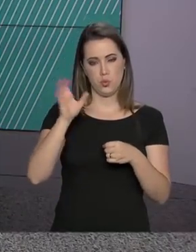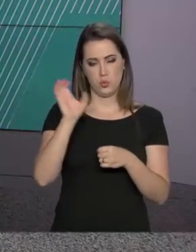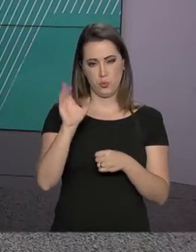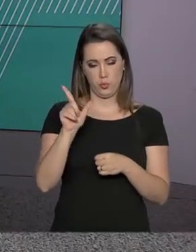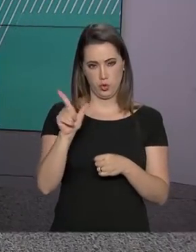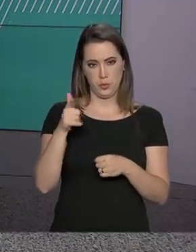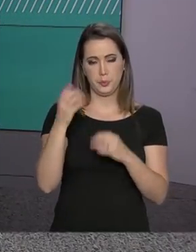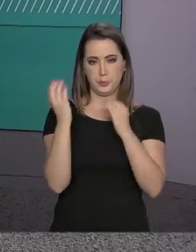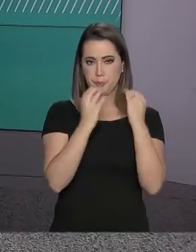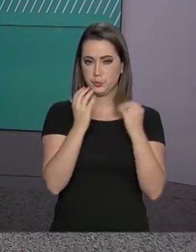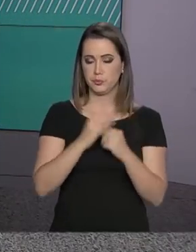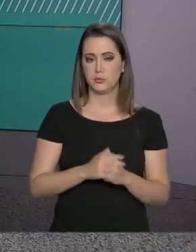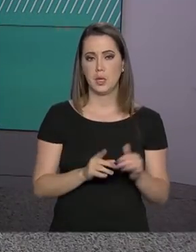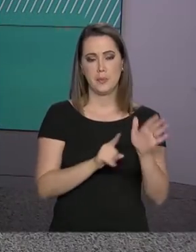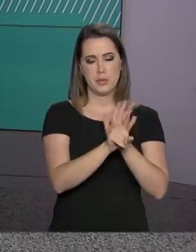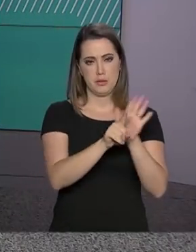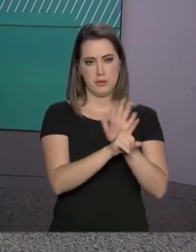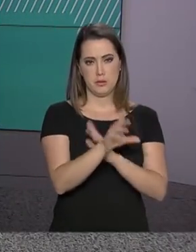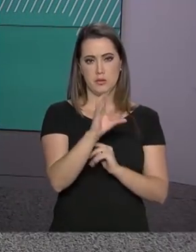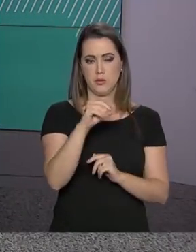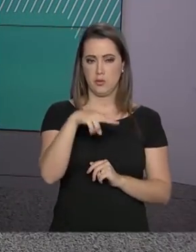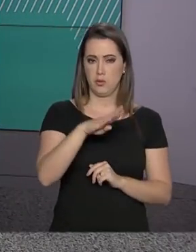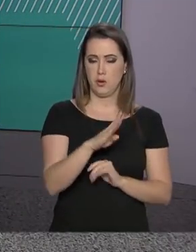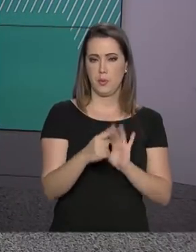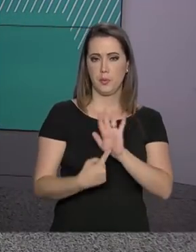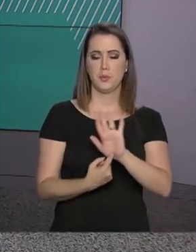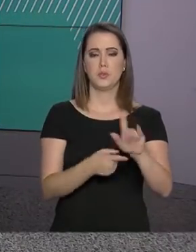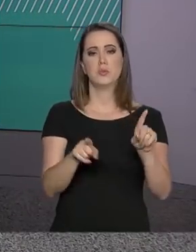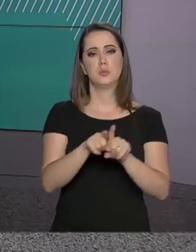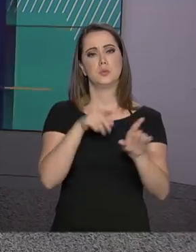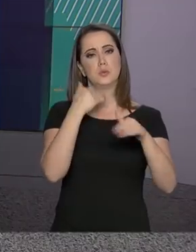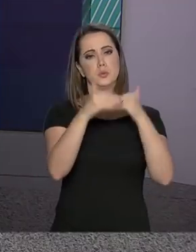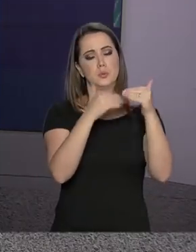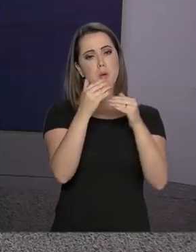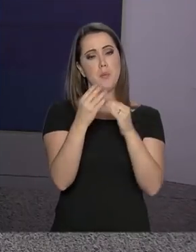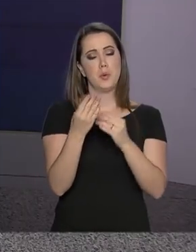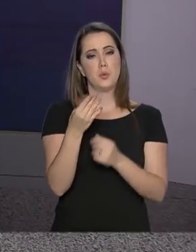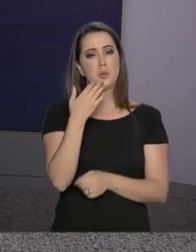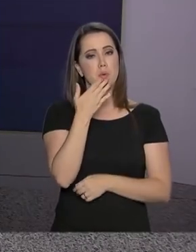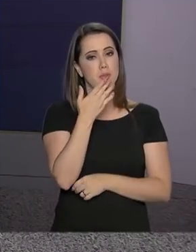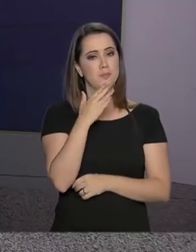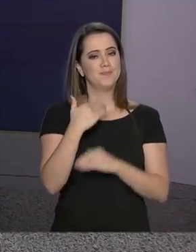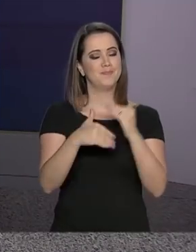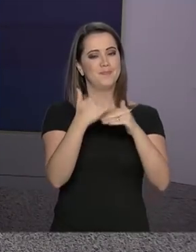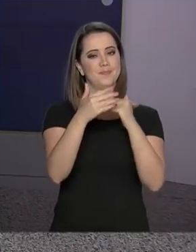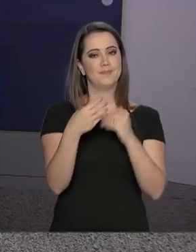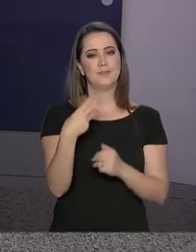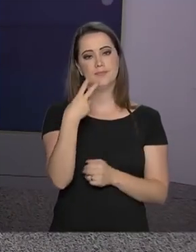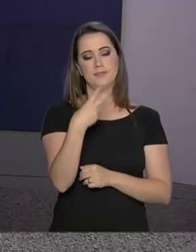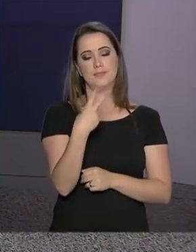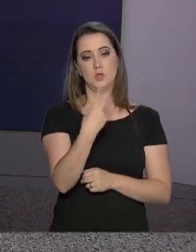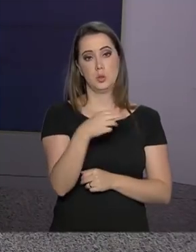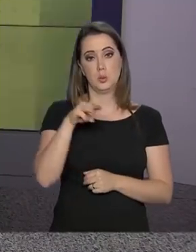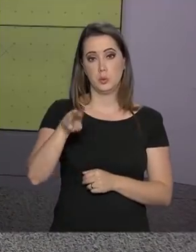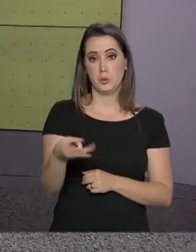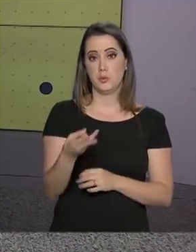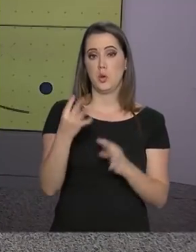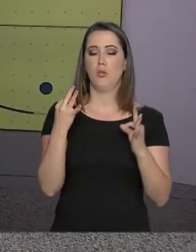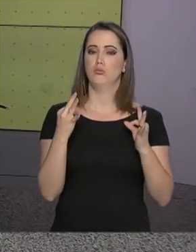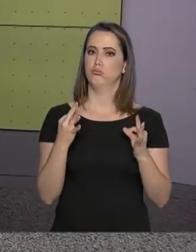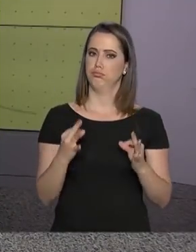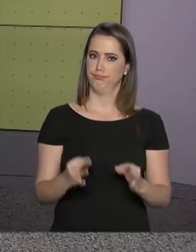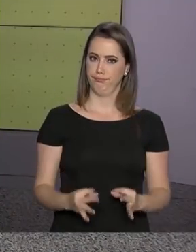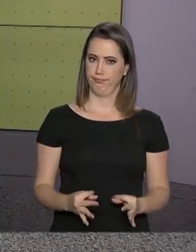levantamento da Conab mostrou também que a produção de açúcar voltou a aumentar e deve atingir quase 32 milhões de toneladas,